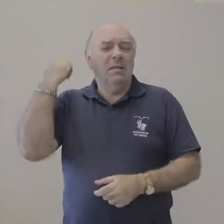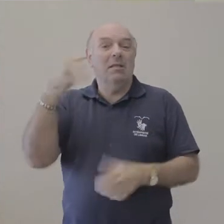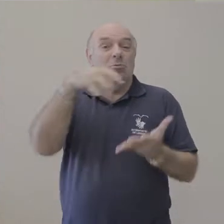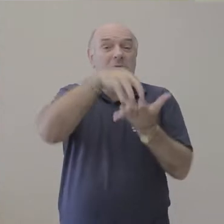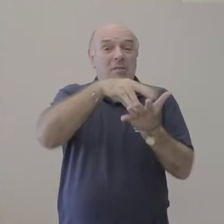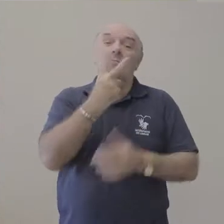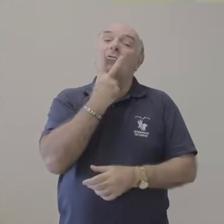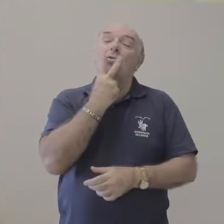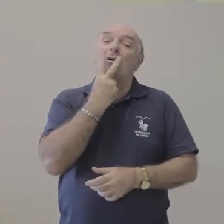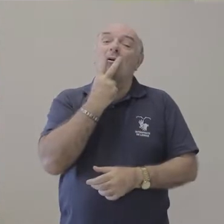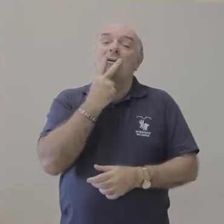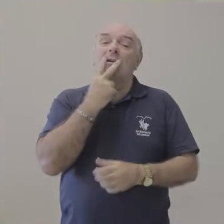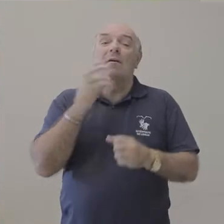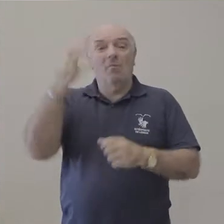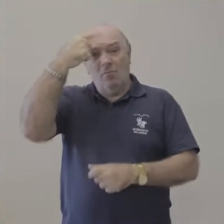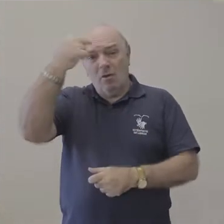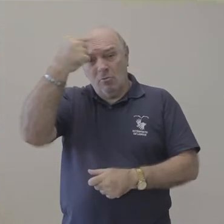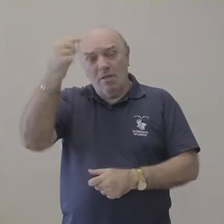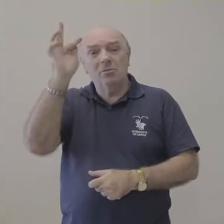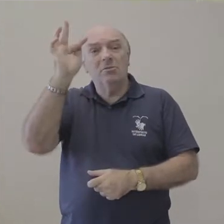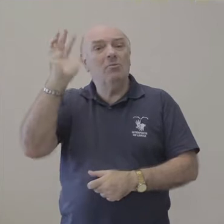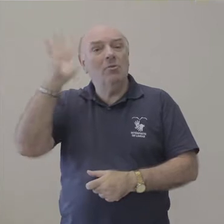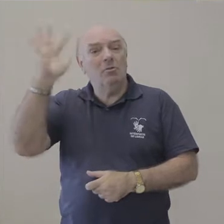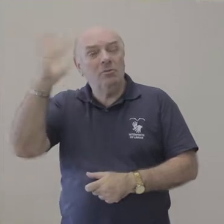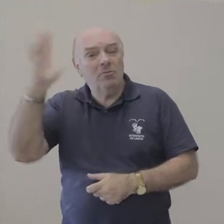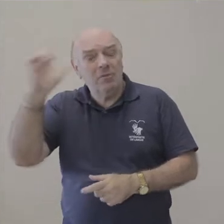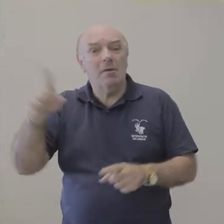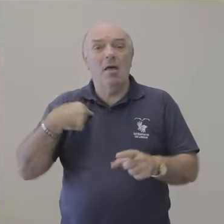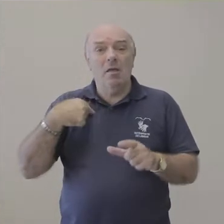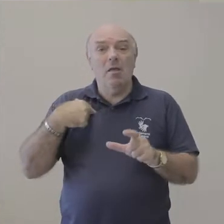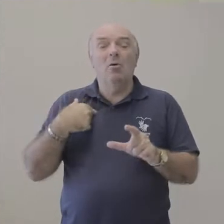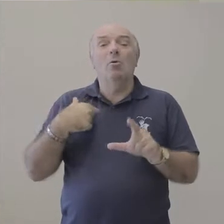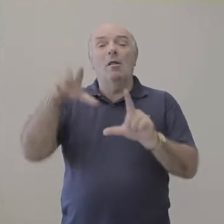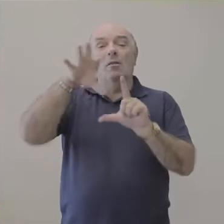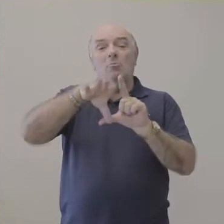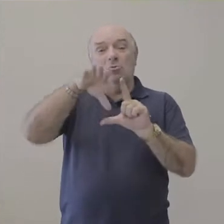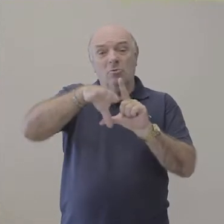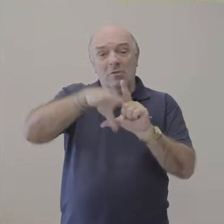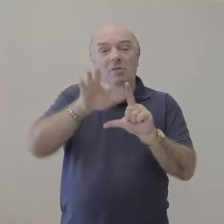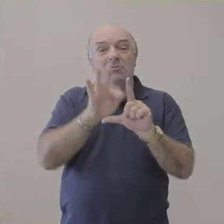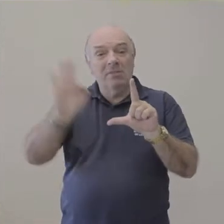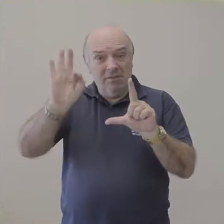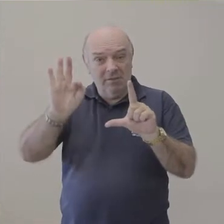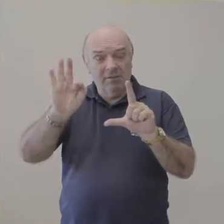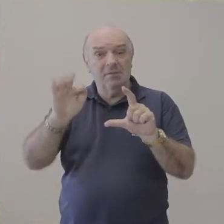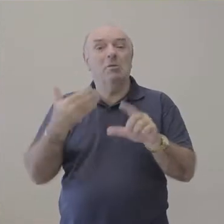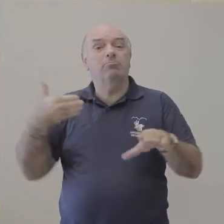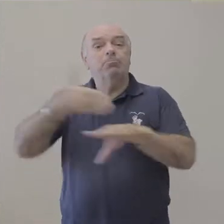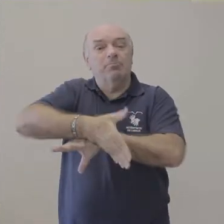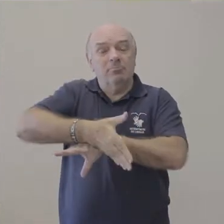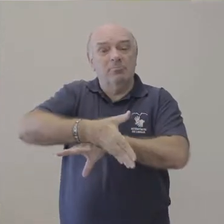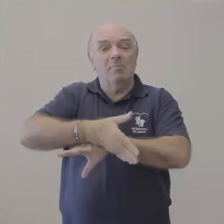Vitória, local em que eu prestei o vestibular para letras português e francês. E logo na sequência,